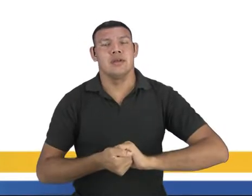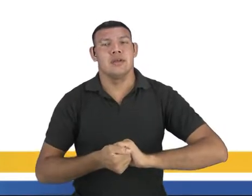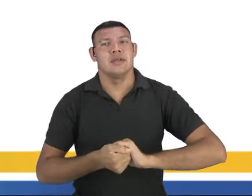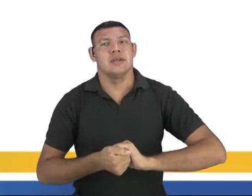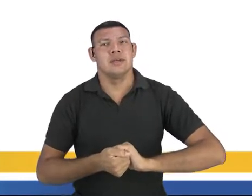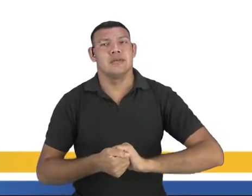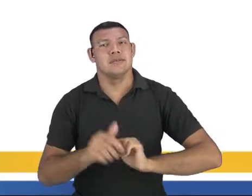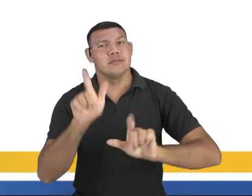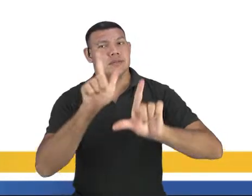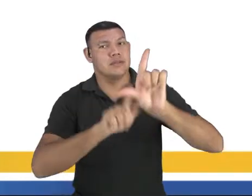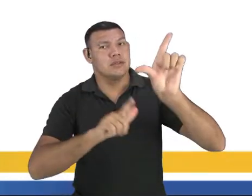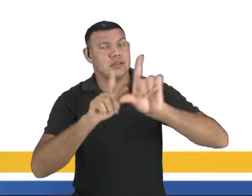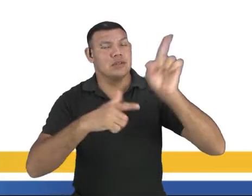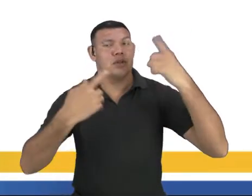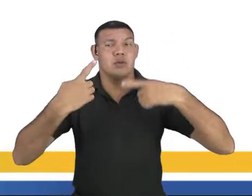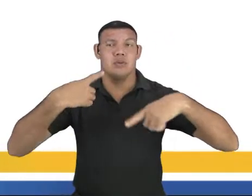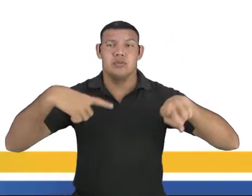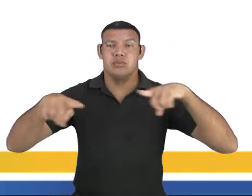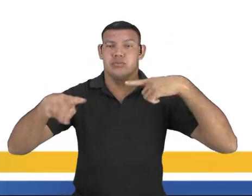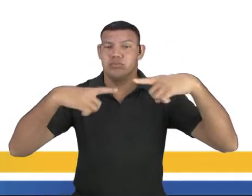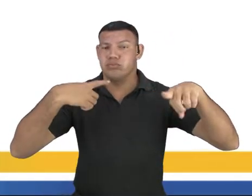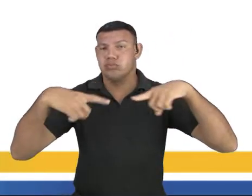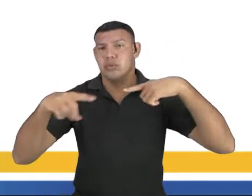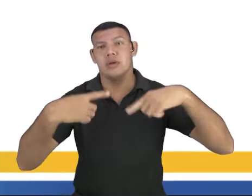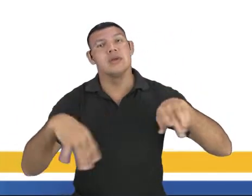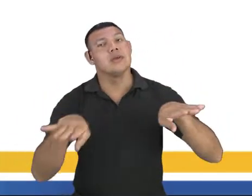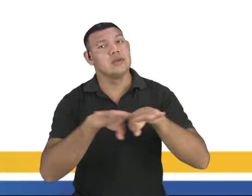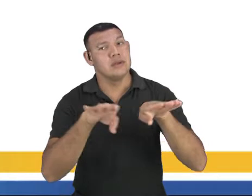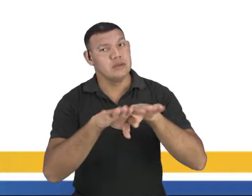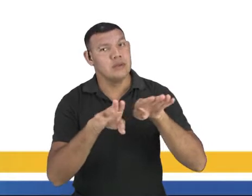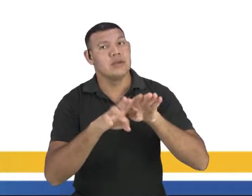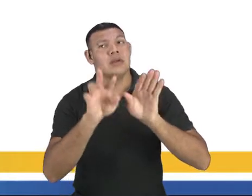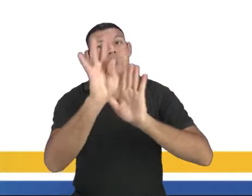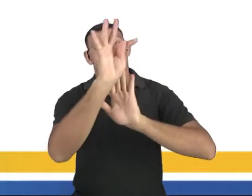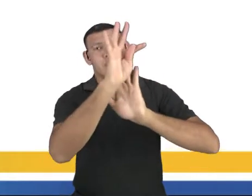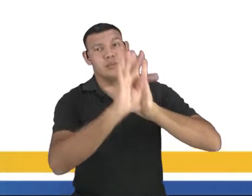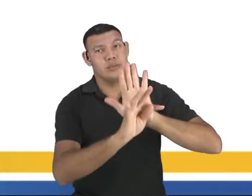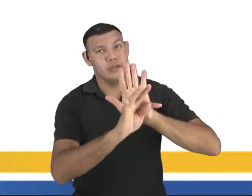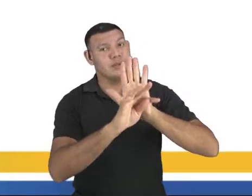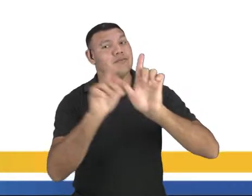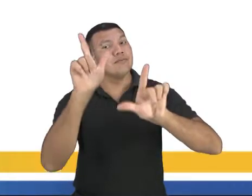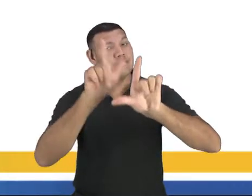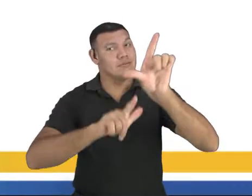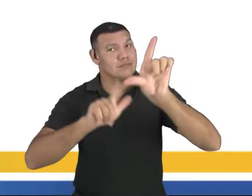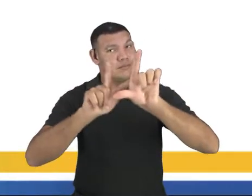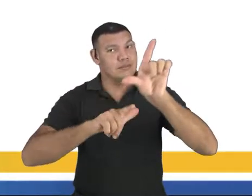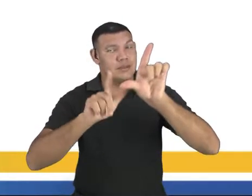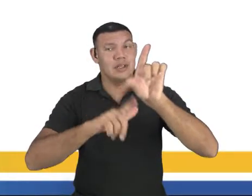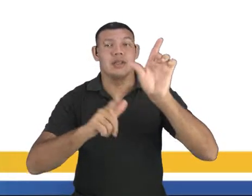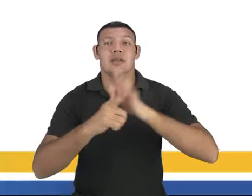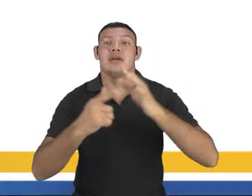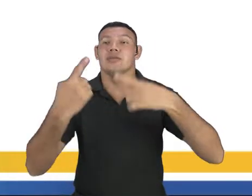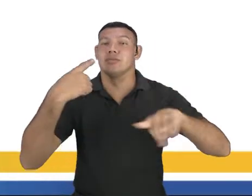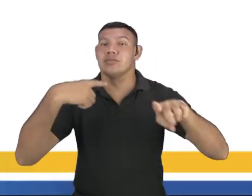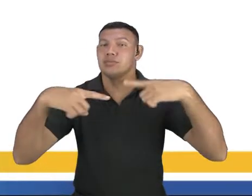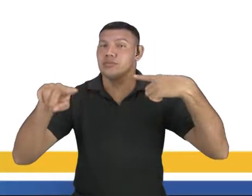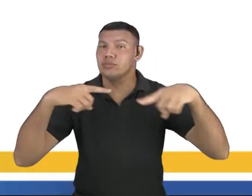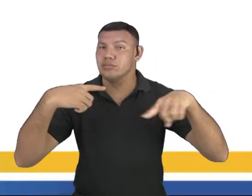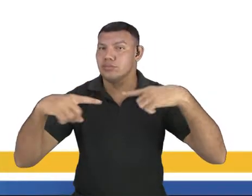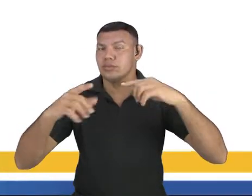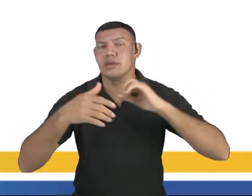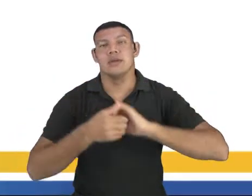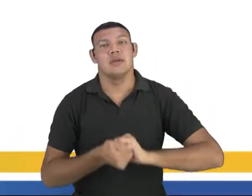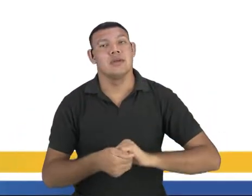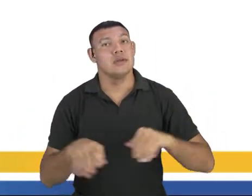meio de letras de músicas que não deixam de ser textos, o próprio nome já diz letra de música, letra, texto, ok?